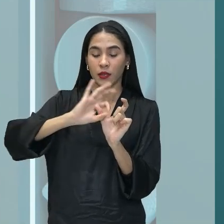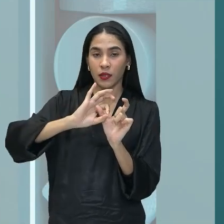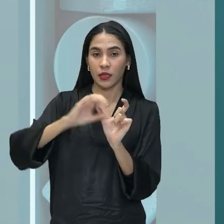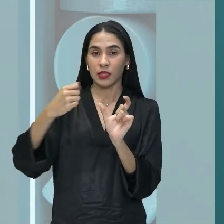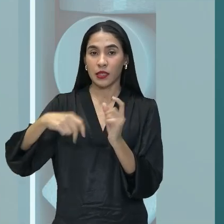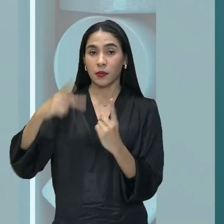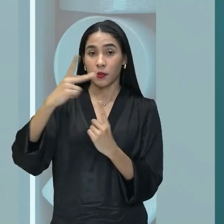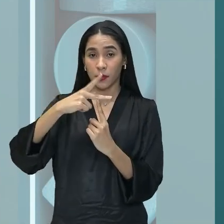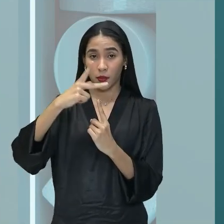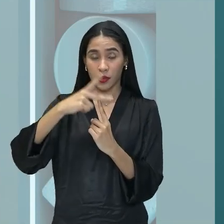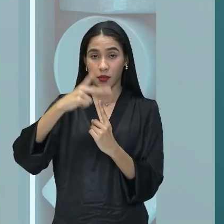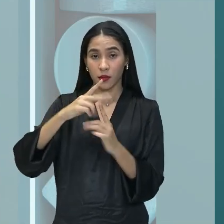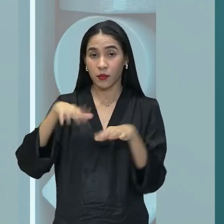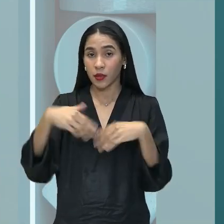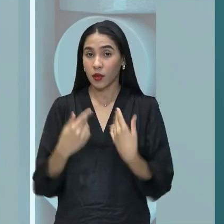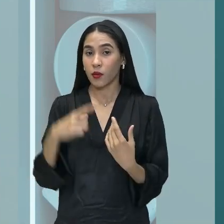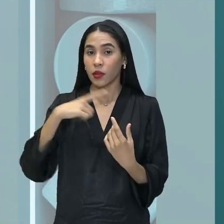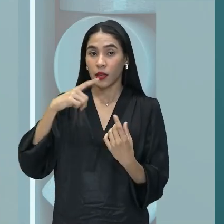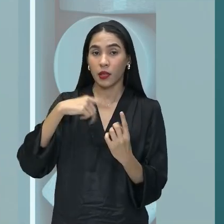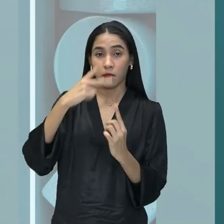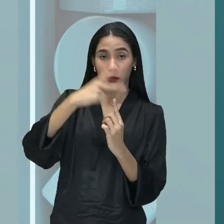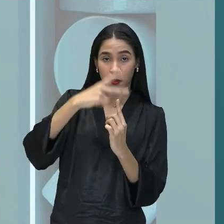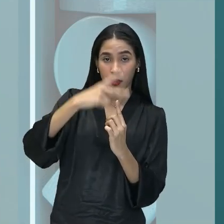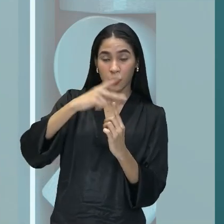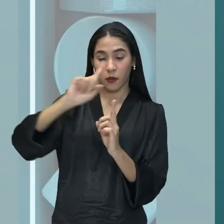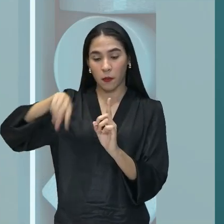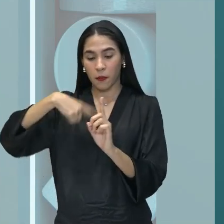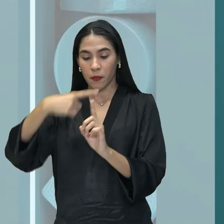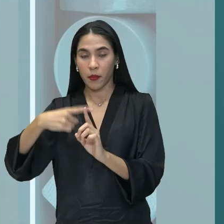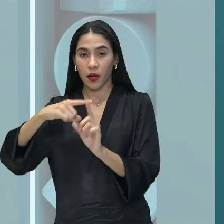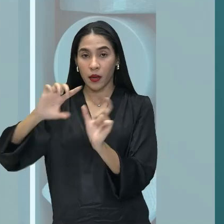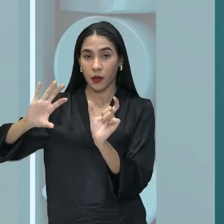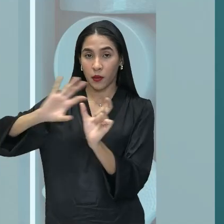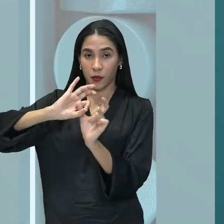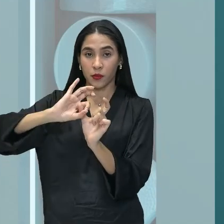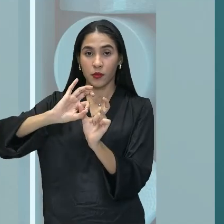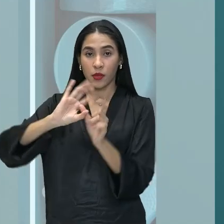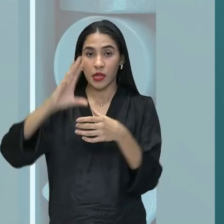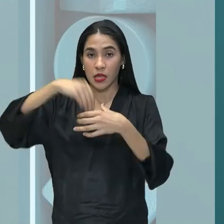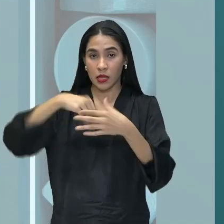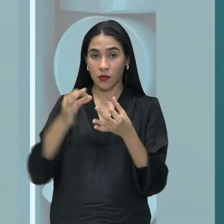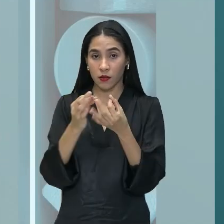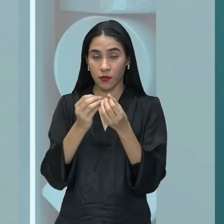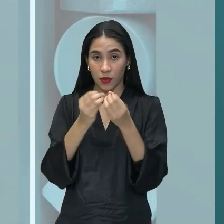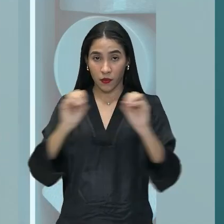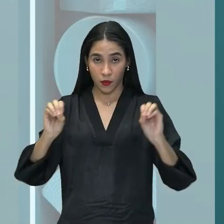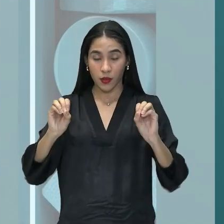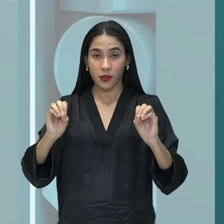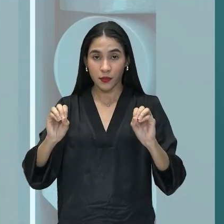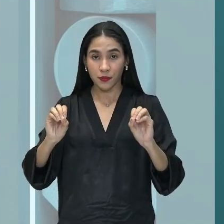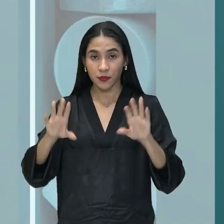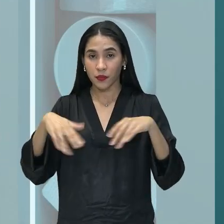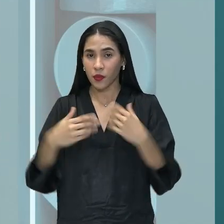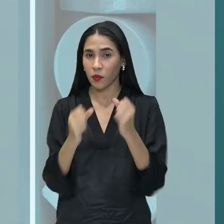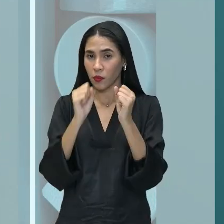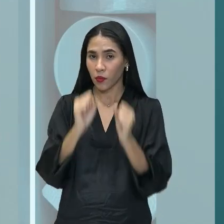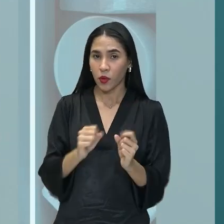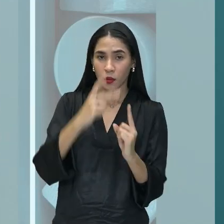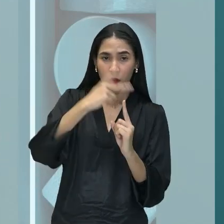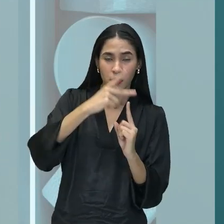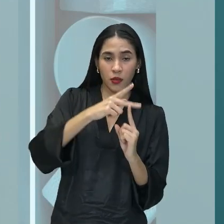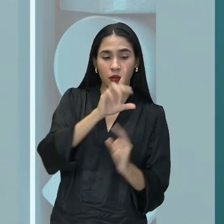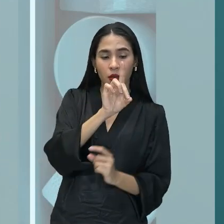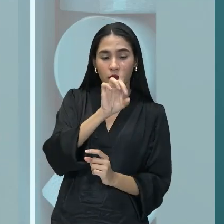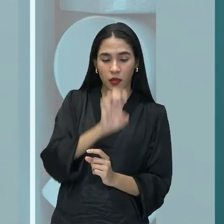preposição. Então, nós vamos ter uma preposição, mais uma conjunção introduzindo essa oração. Então, pode ser a preposição de,